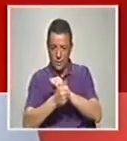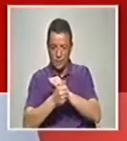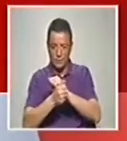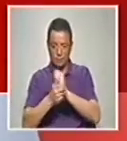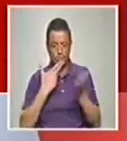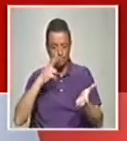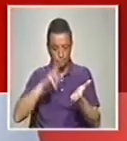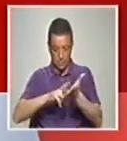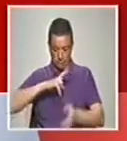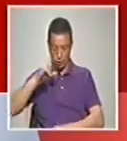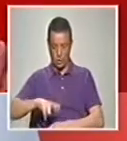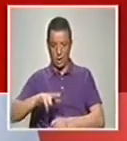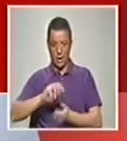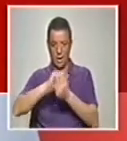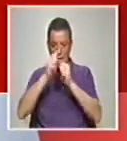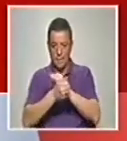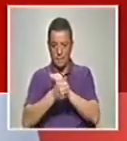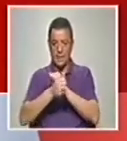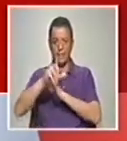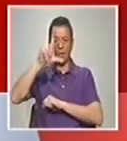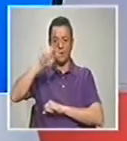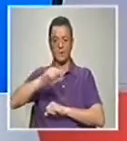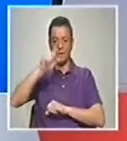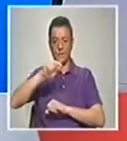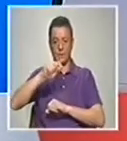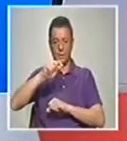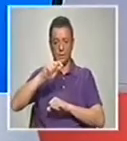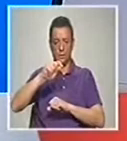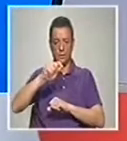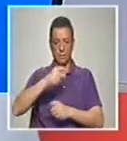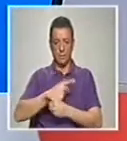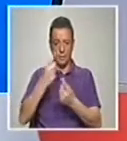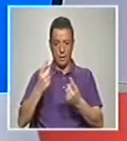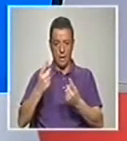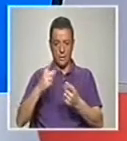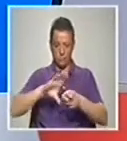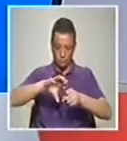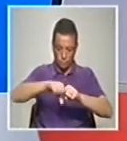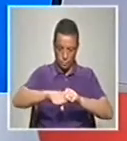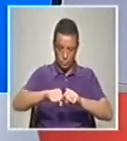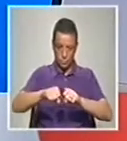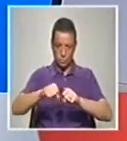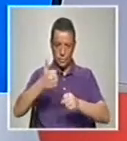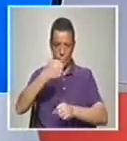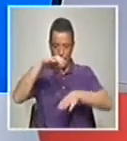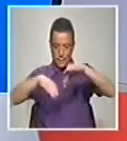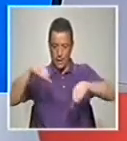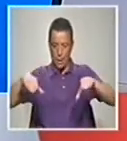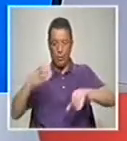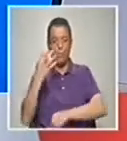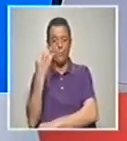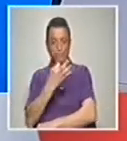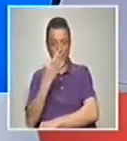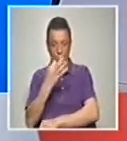Portugal, e adaptada também, portanto, o drama passa-se, a tragédia passa-se num bairro do Porto degradado.